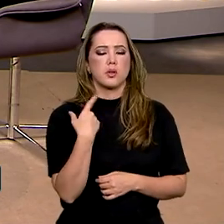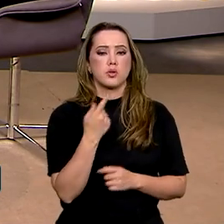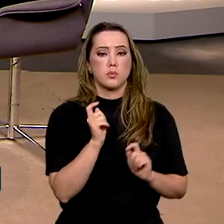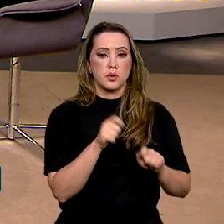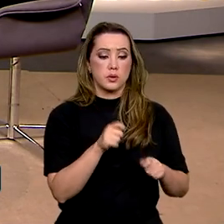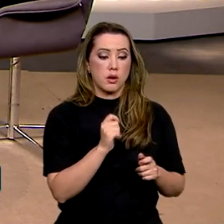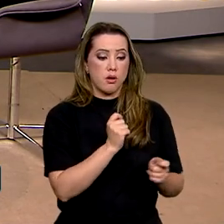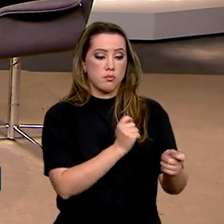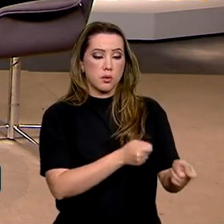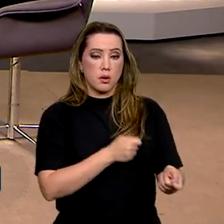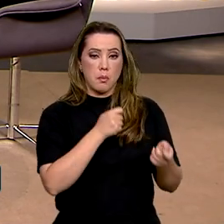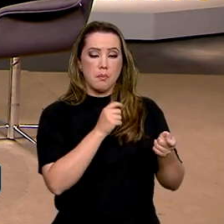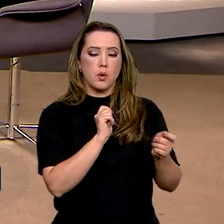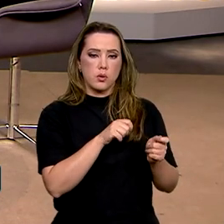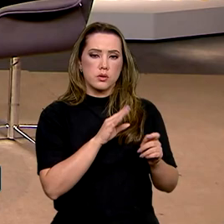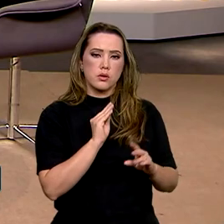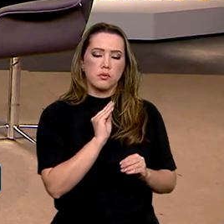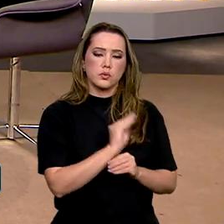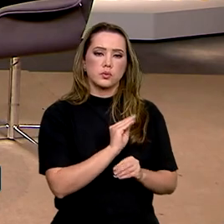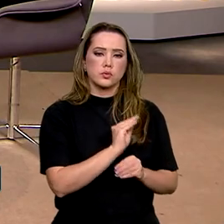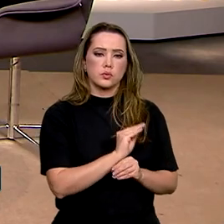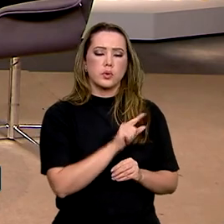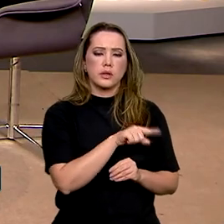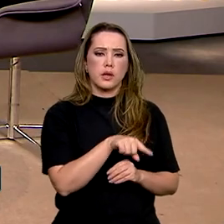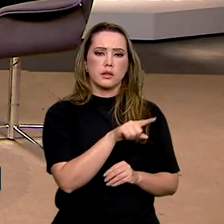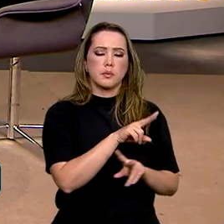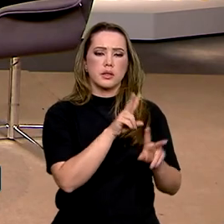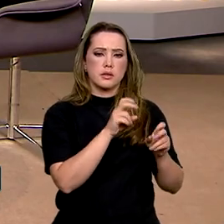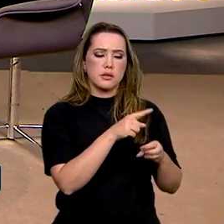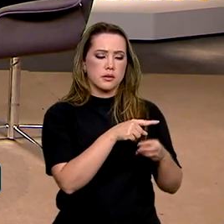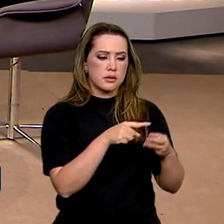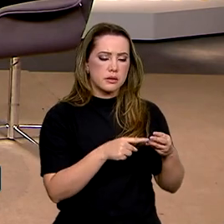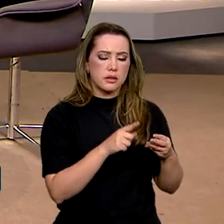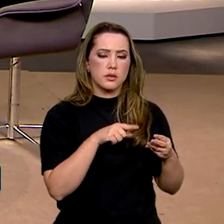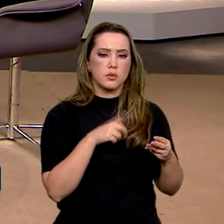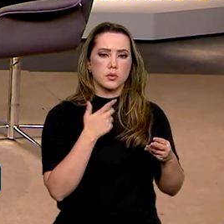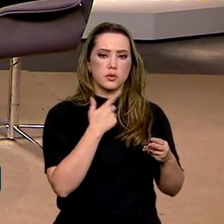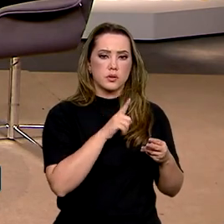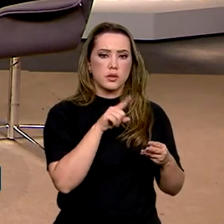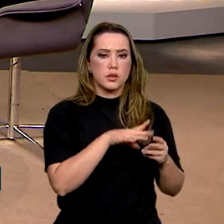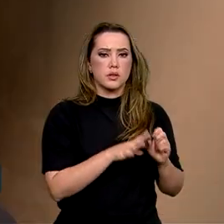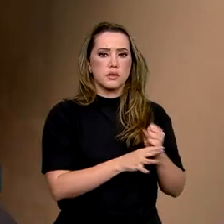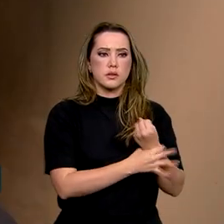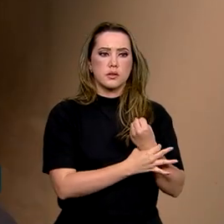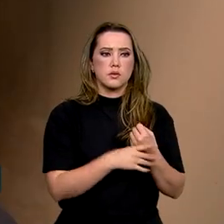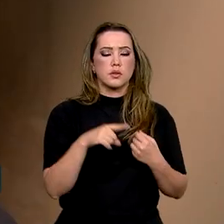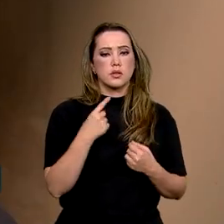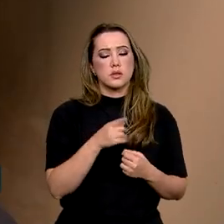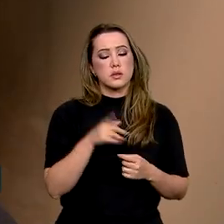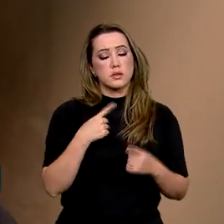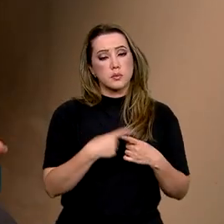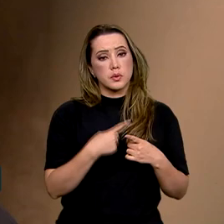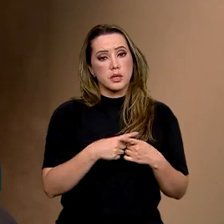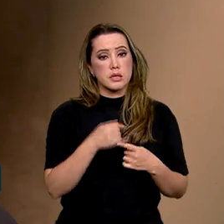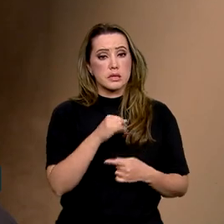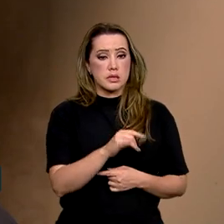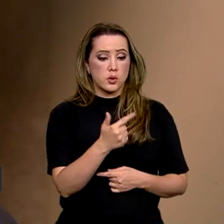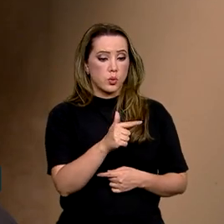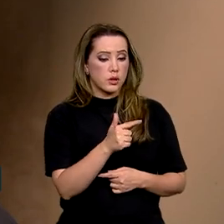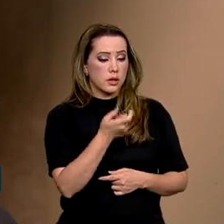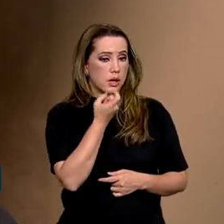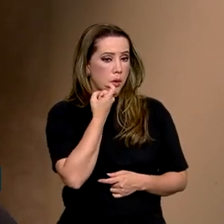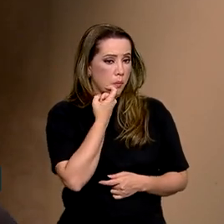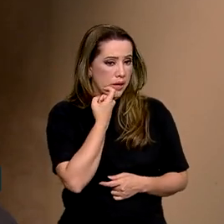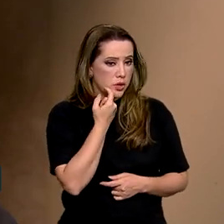esse tripé, que é uma garantia que a gente precisa ter, sem o peixe, não ter o pescador. Então, é uma